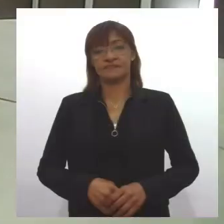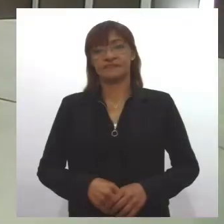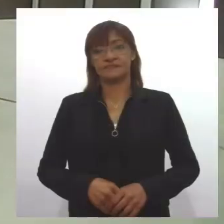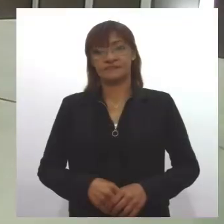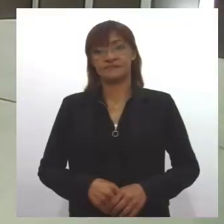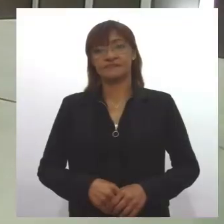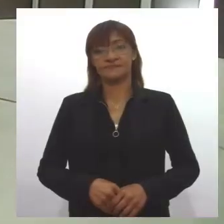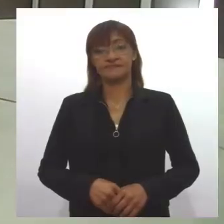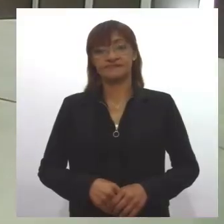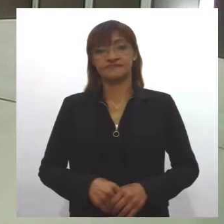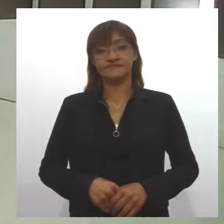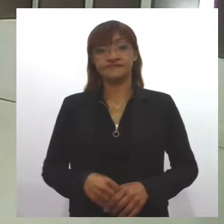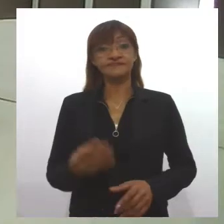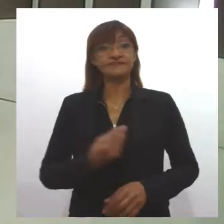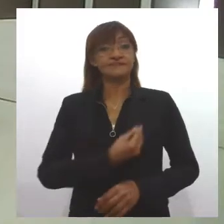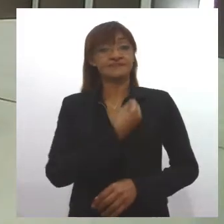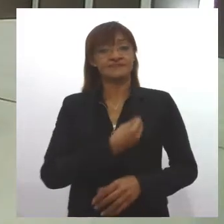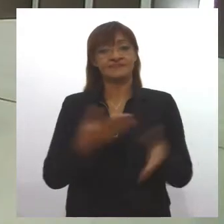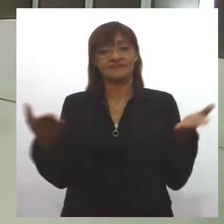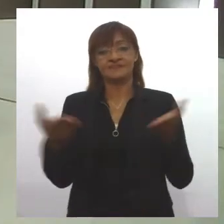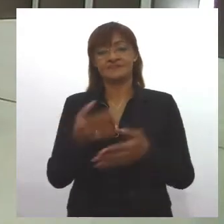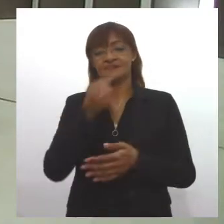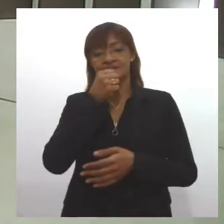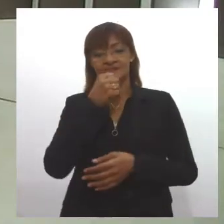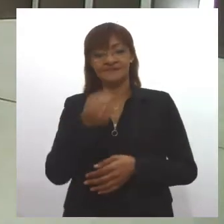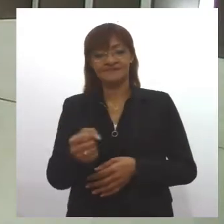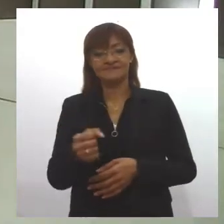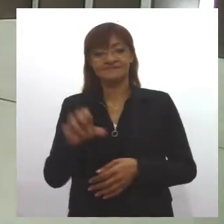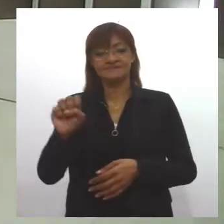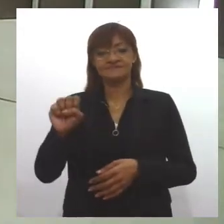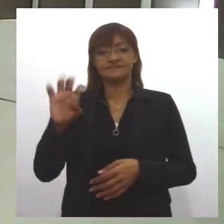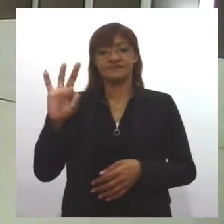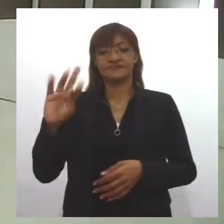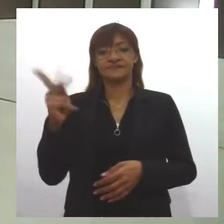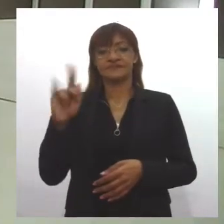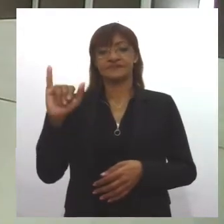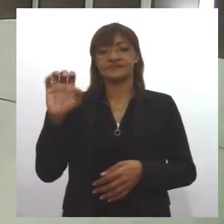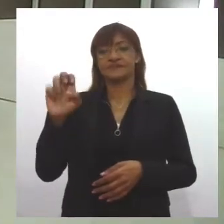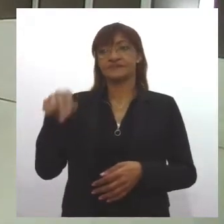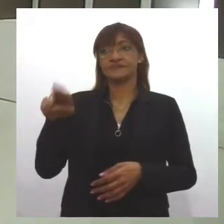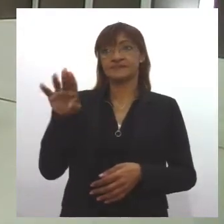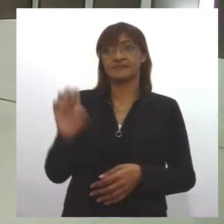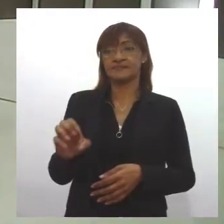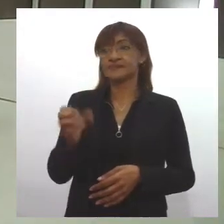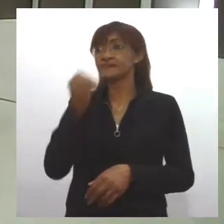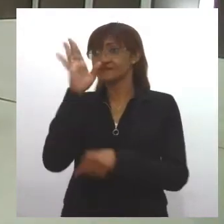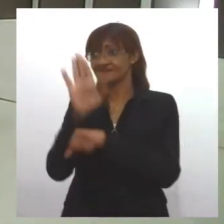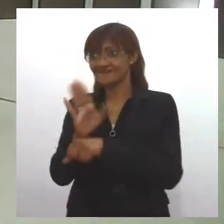E quem está comigo hoje é o repórter Etienne Fonseca, que traz as informações. Muito boa tarde, Etienne.